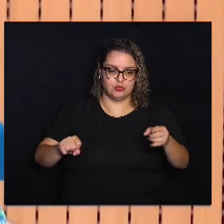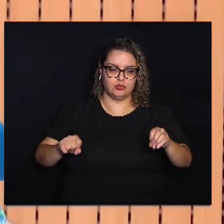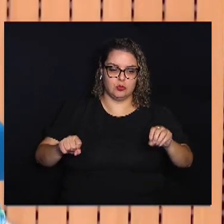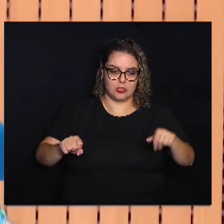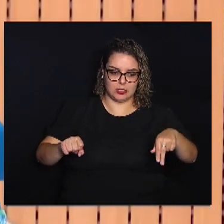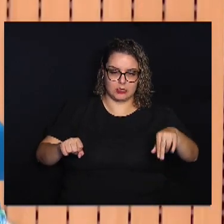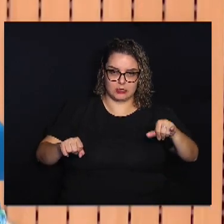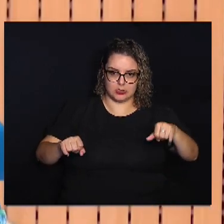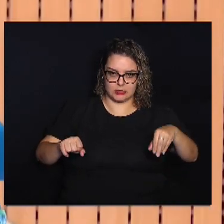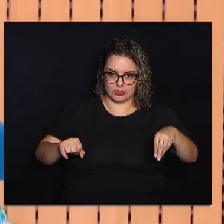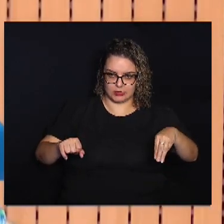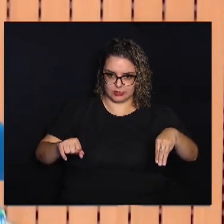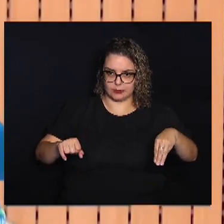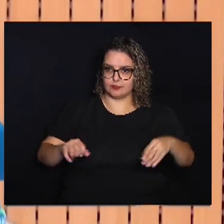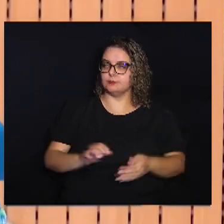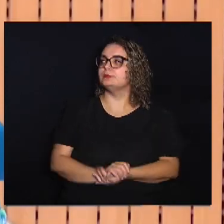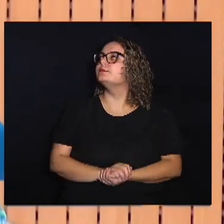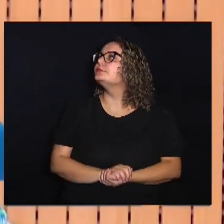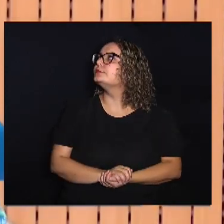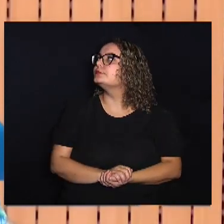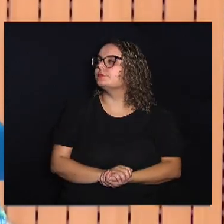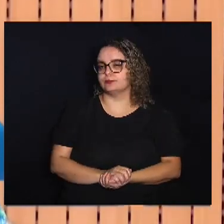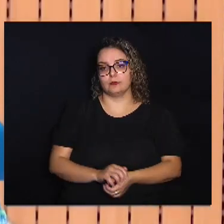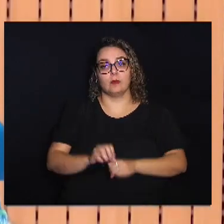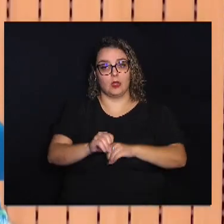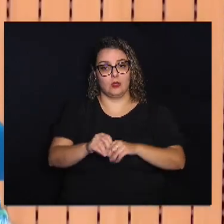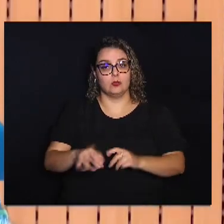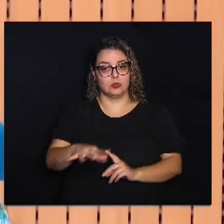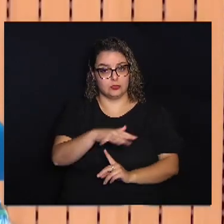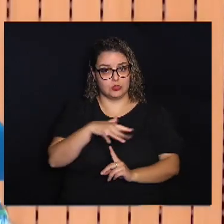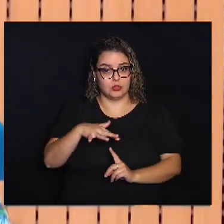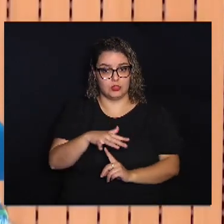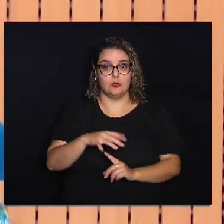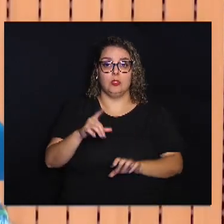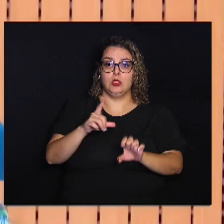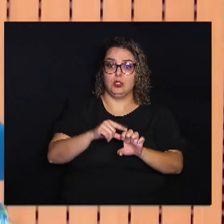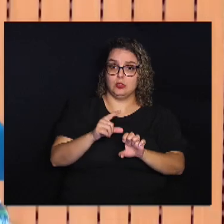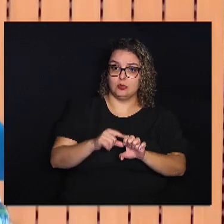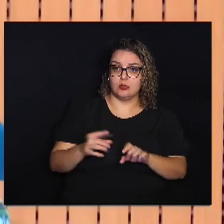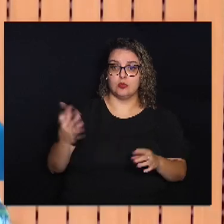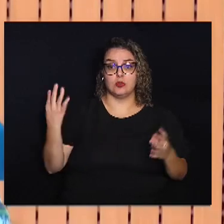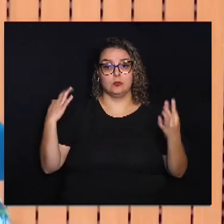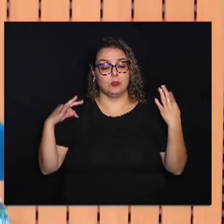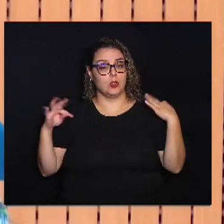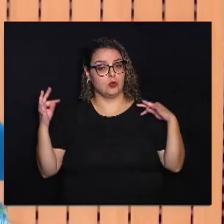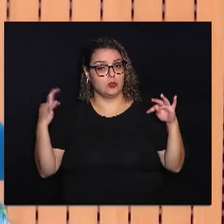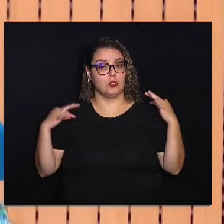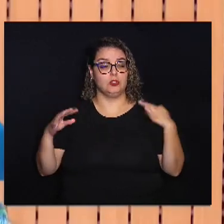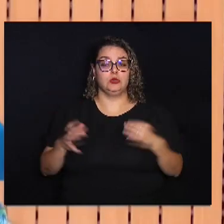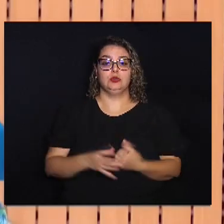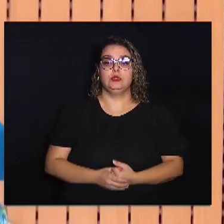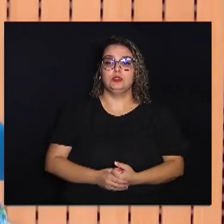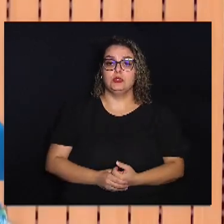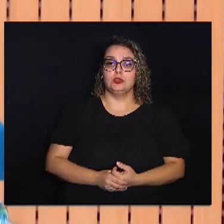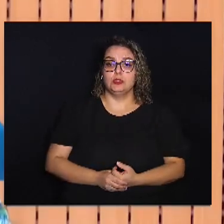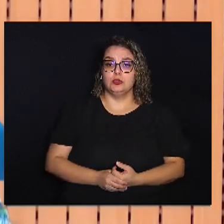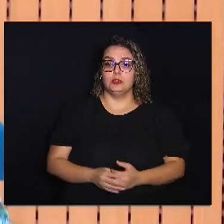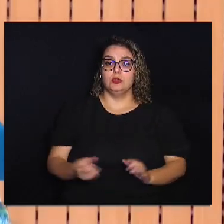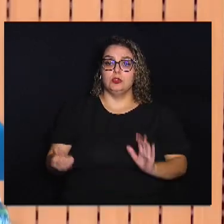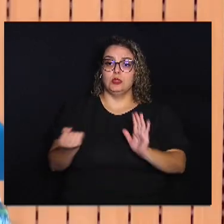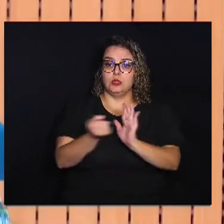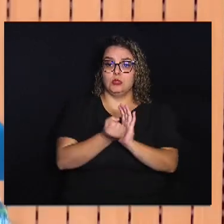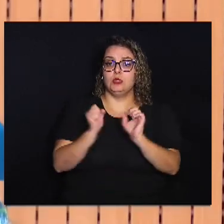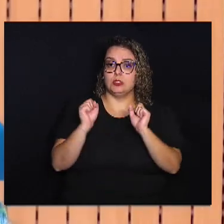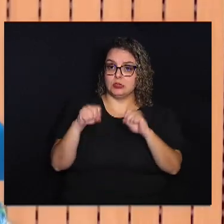Com a implementação De mecanismos De educação ambiental De empreendedorismo Turístico O selo sim